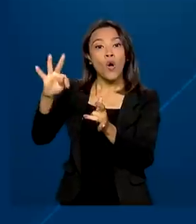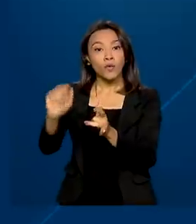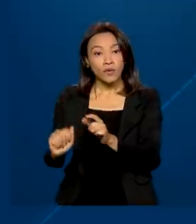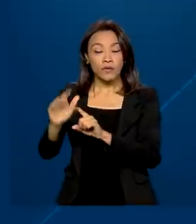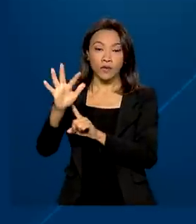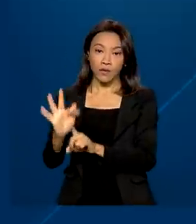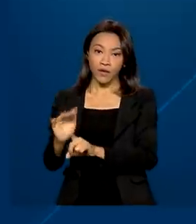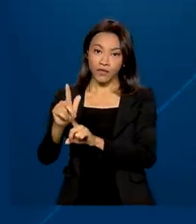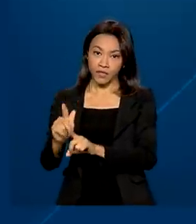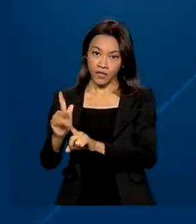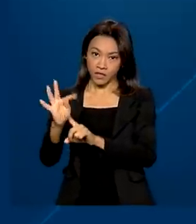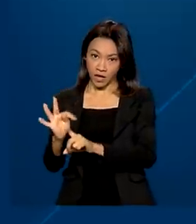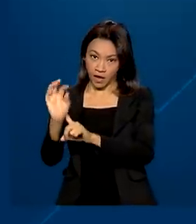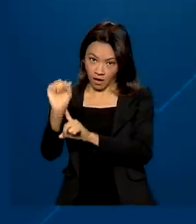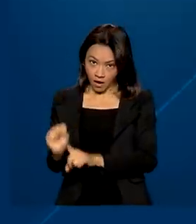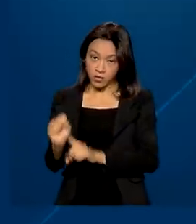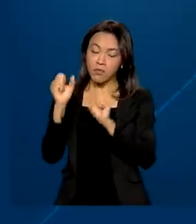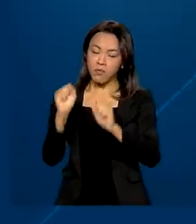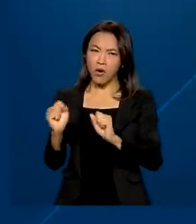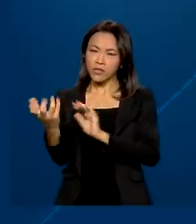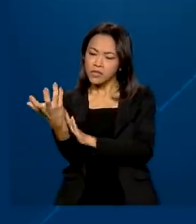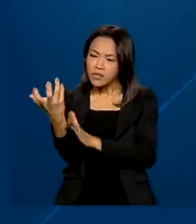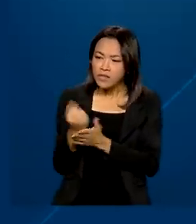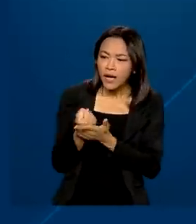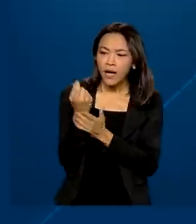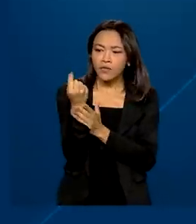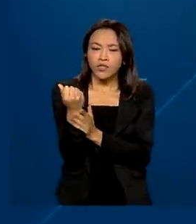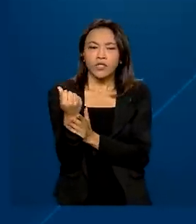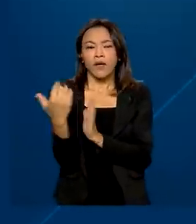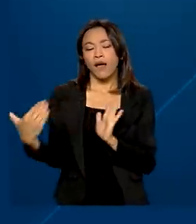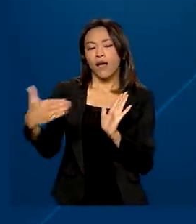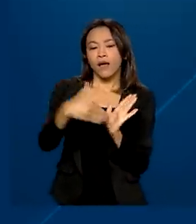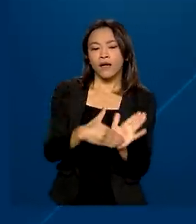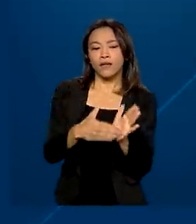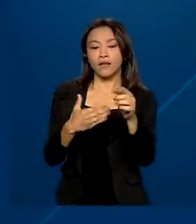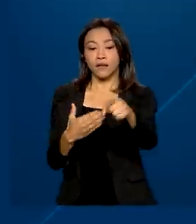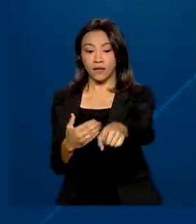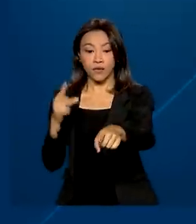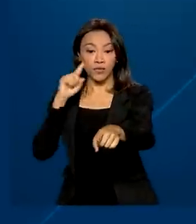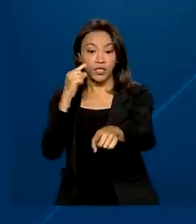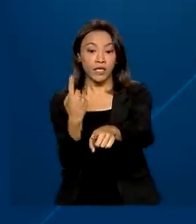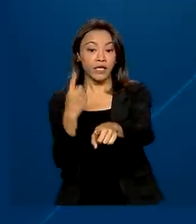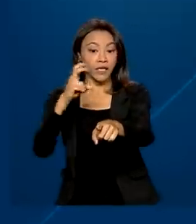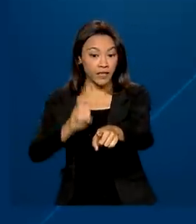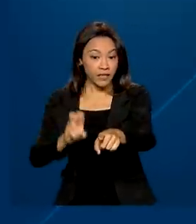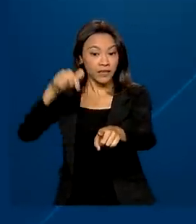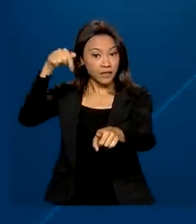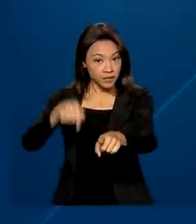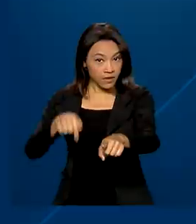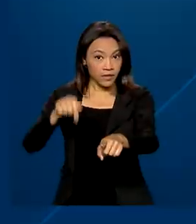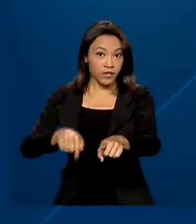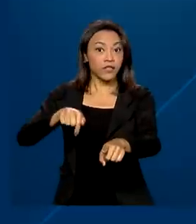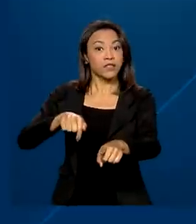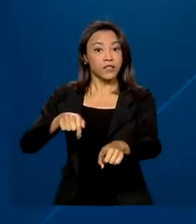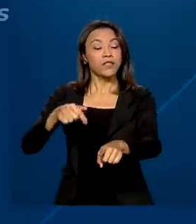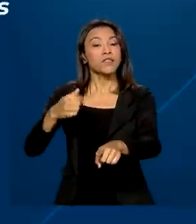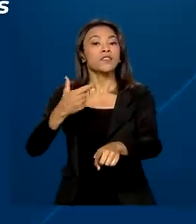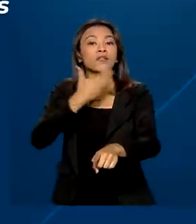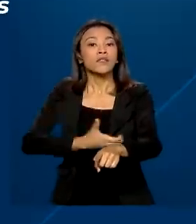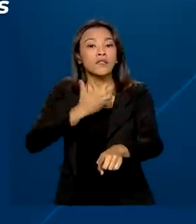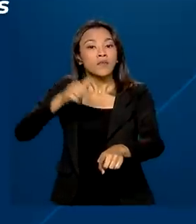FGTS. O saque pode ser feito até o dia 15 de dezembro deste ano e vai beneficiar 40 milhões de pessoas.